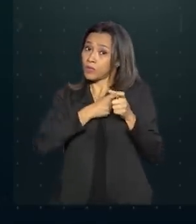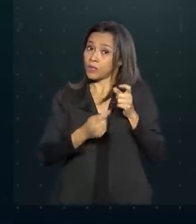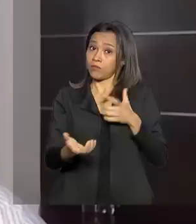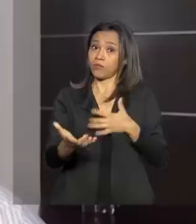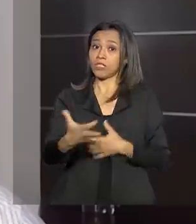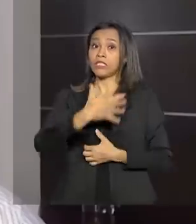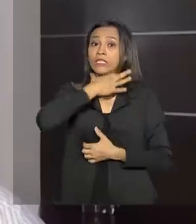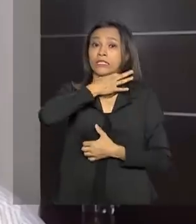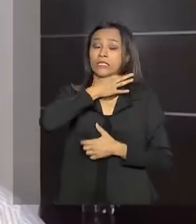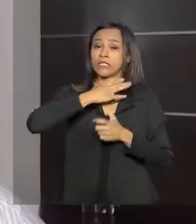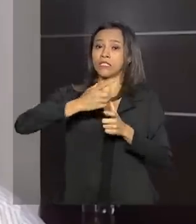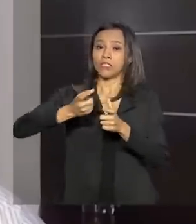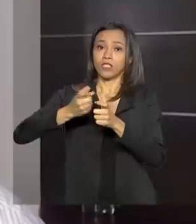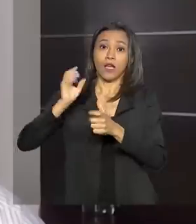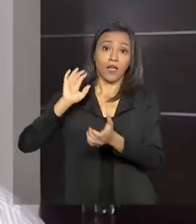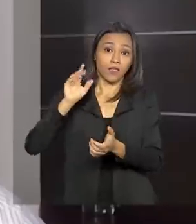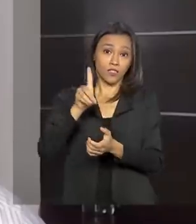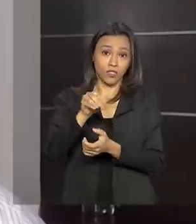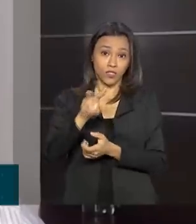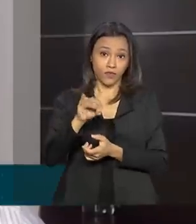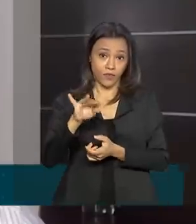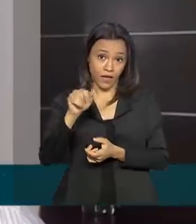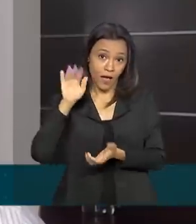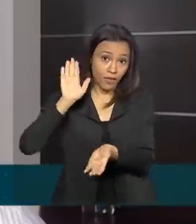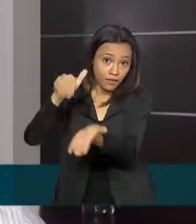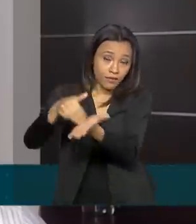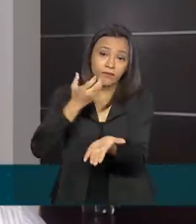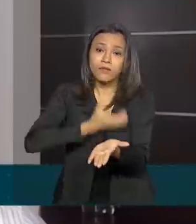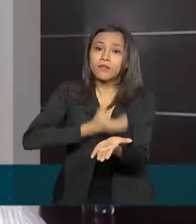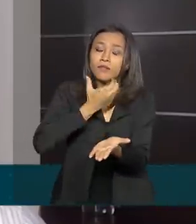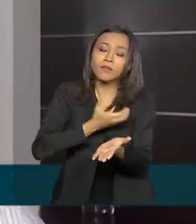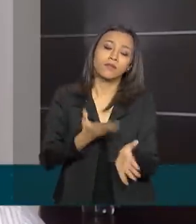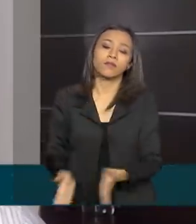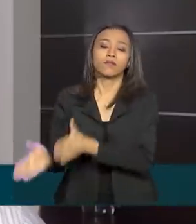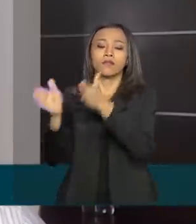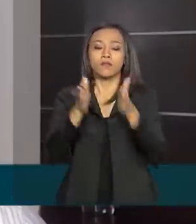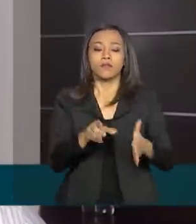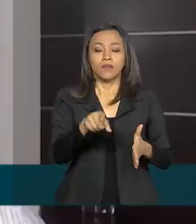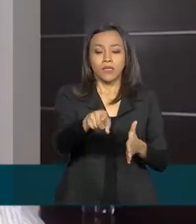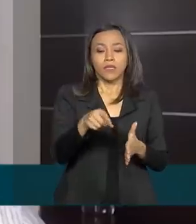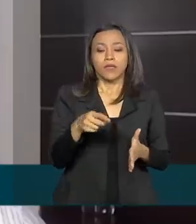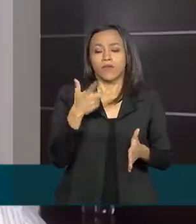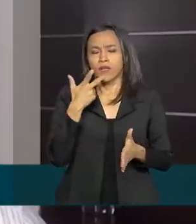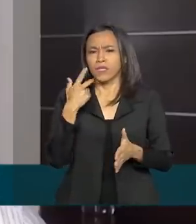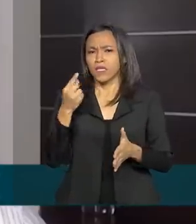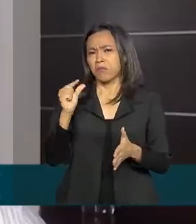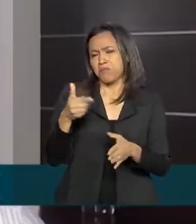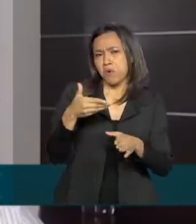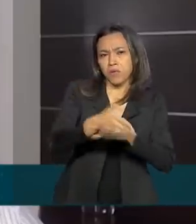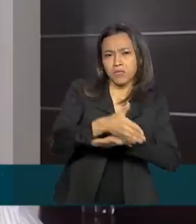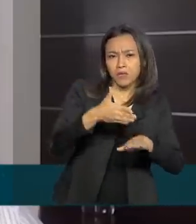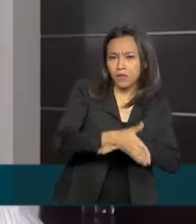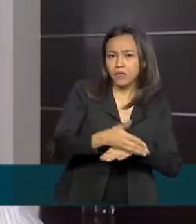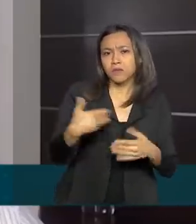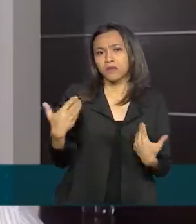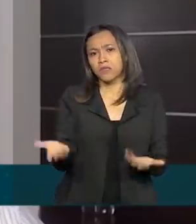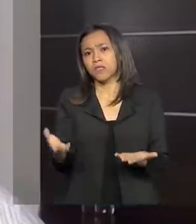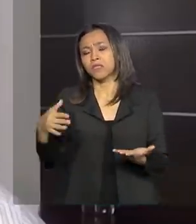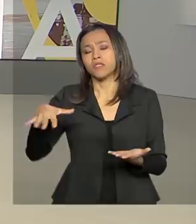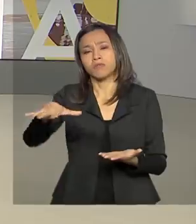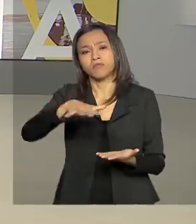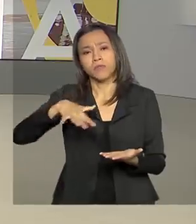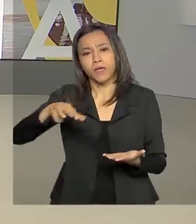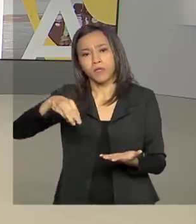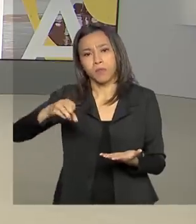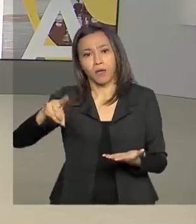dezembro. Todas essas iniciativas com o intuito de apoiar o pequeno e médio que tem menos acesso, seja ao setor bancário ou seja ao mercado de capitais.